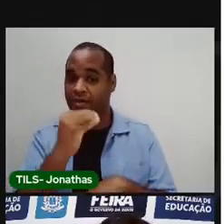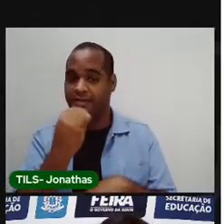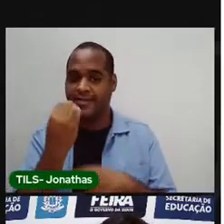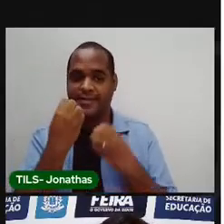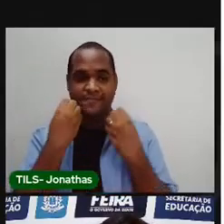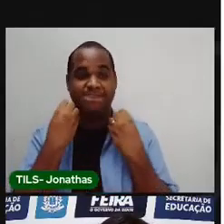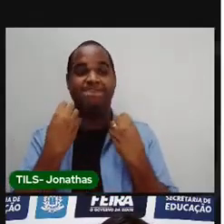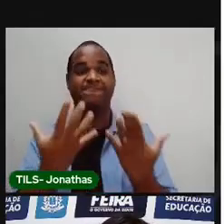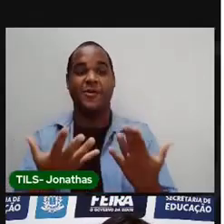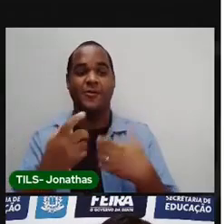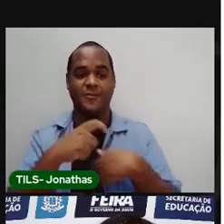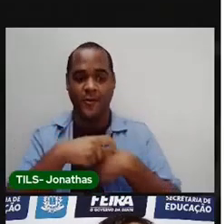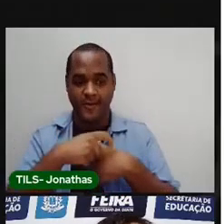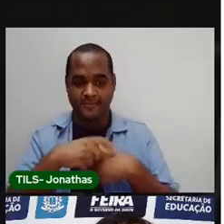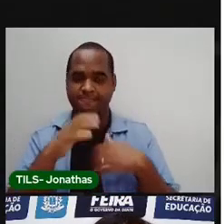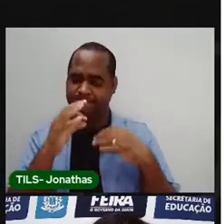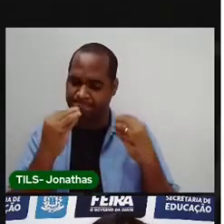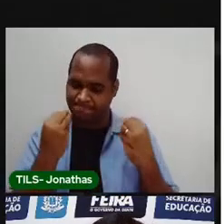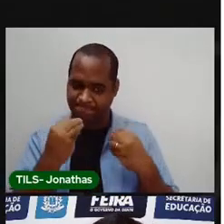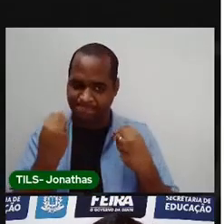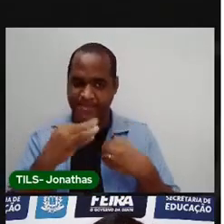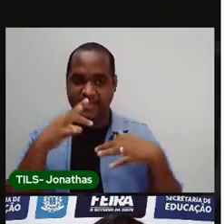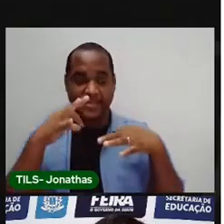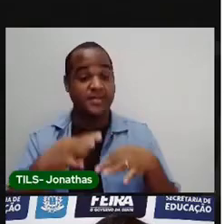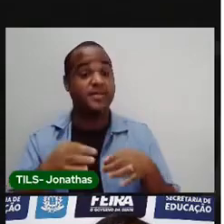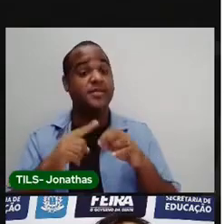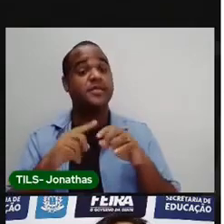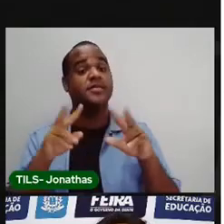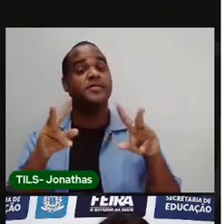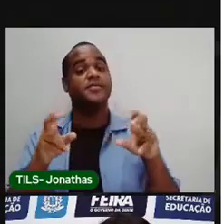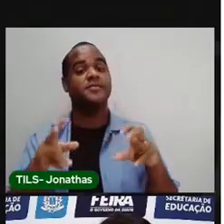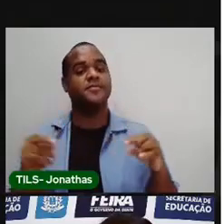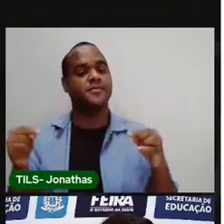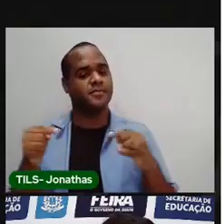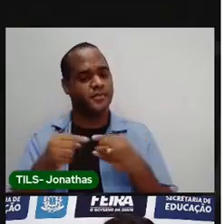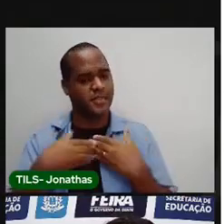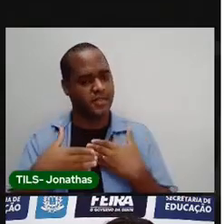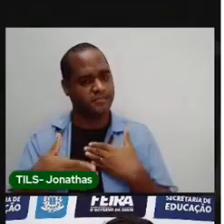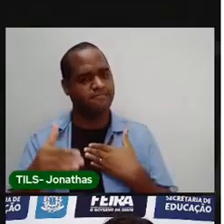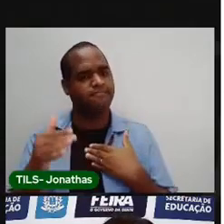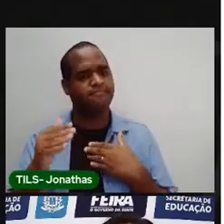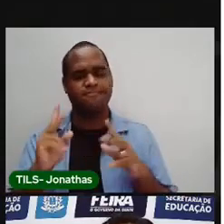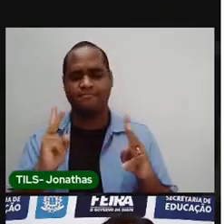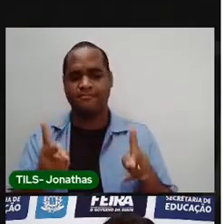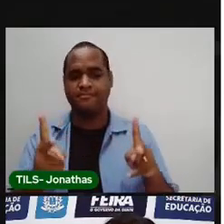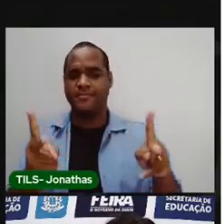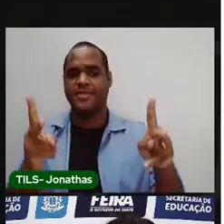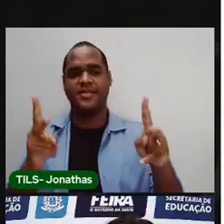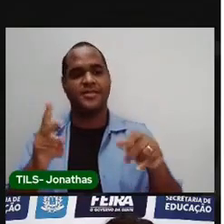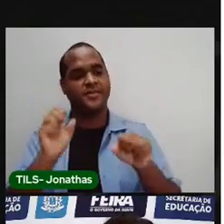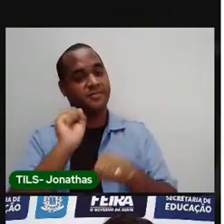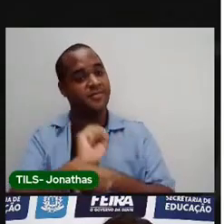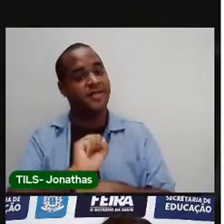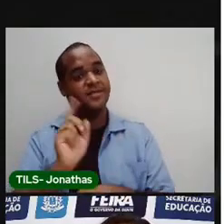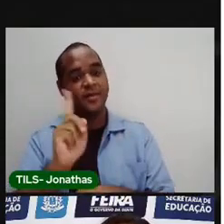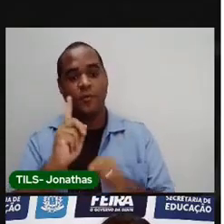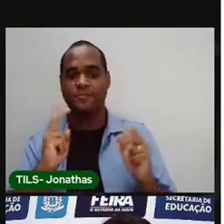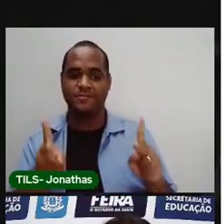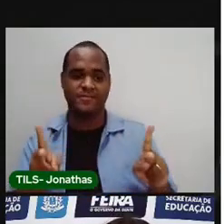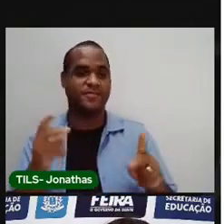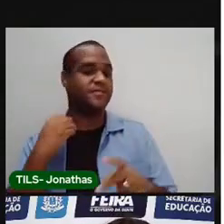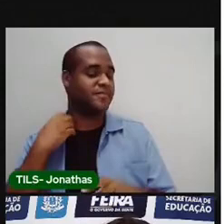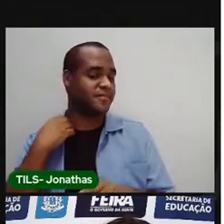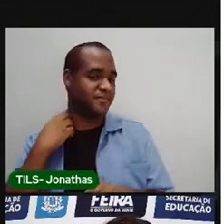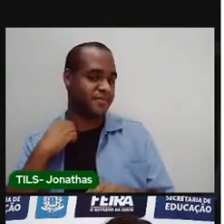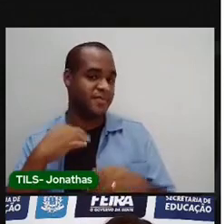o nosso tempo. Porque como o título diz, o tempo não para. E justamente por